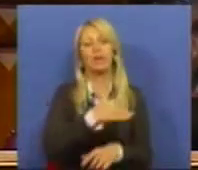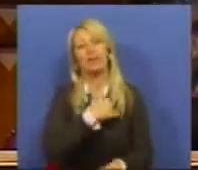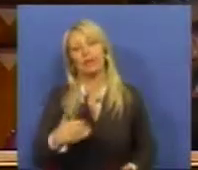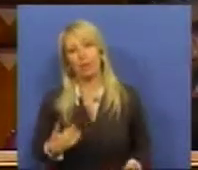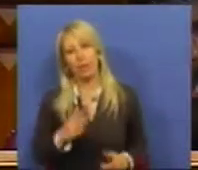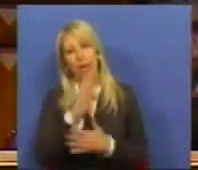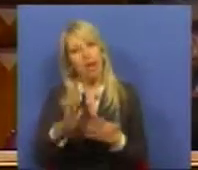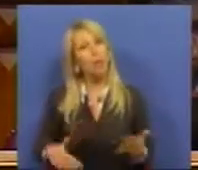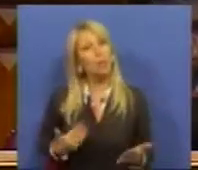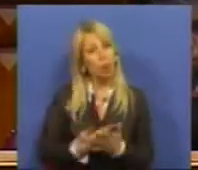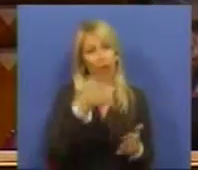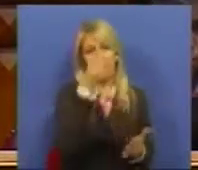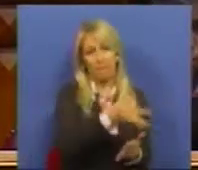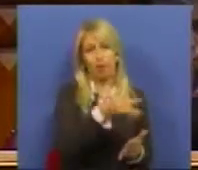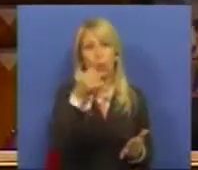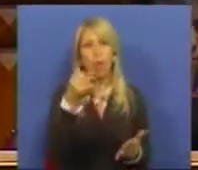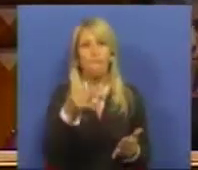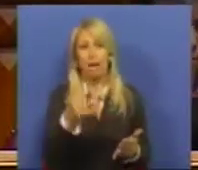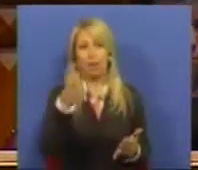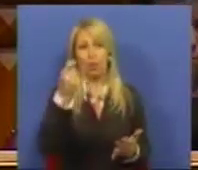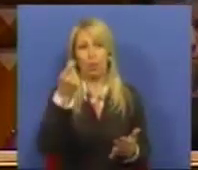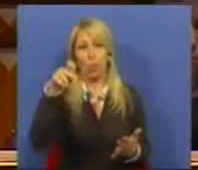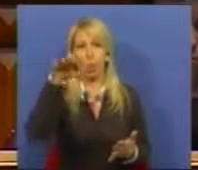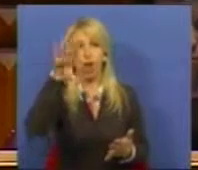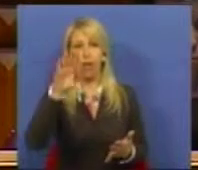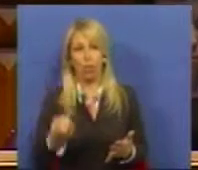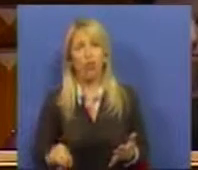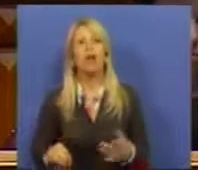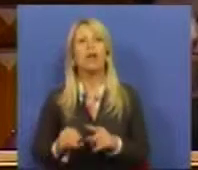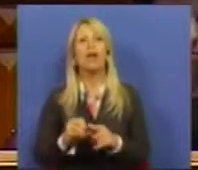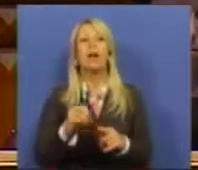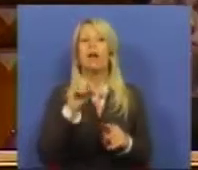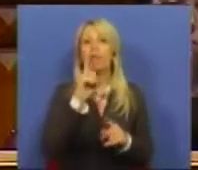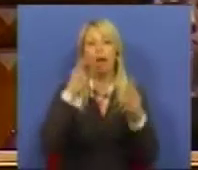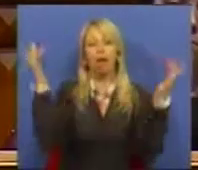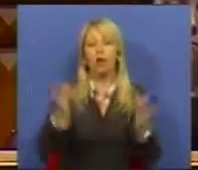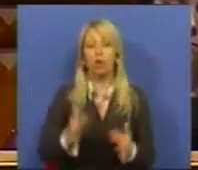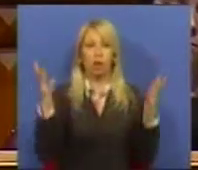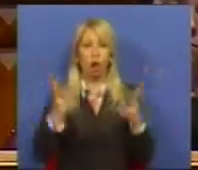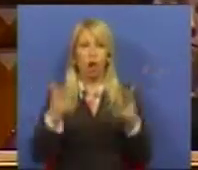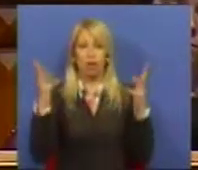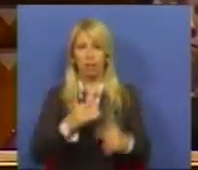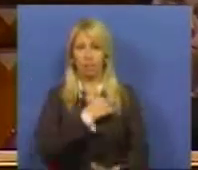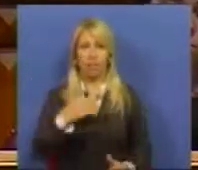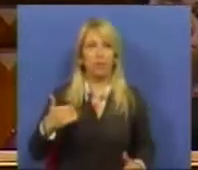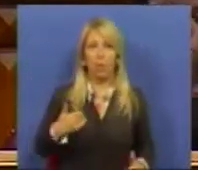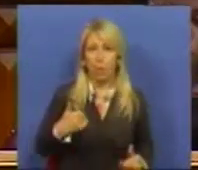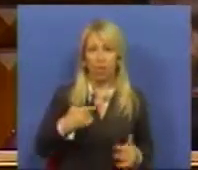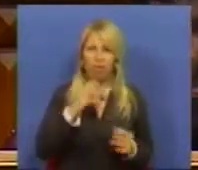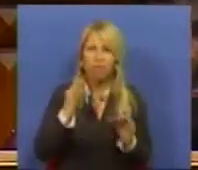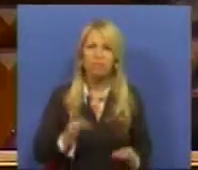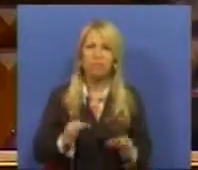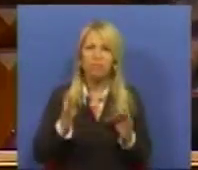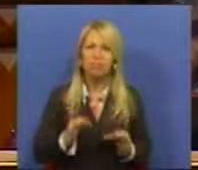de Pedro Passos Coelho de reduzir significativamente o orçamento para a saúde é absolutamente